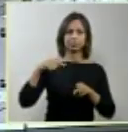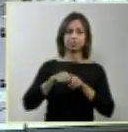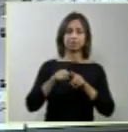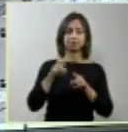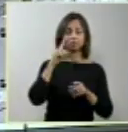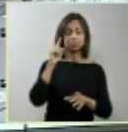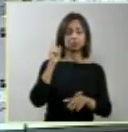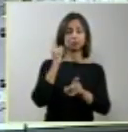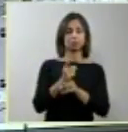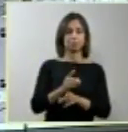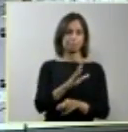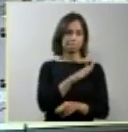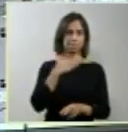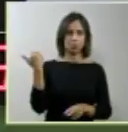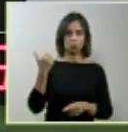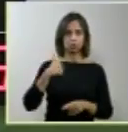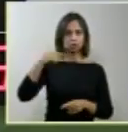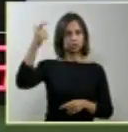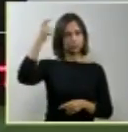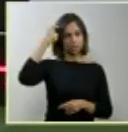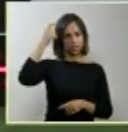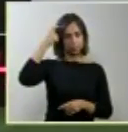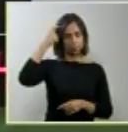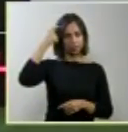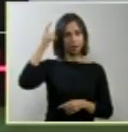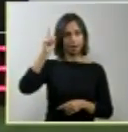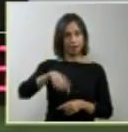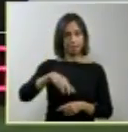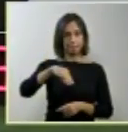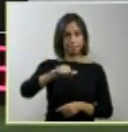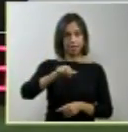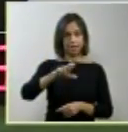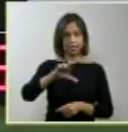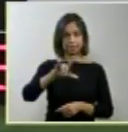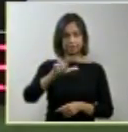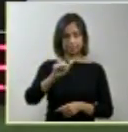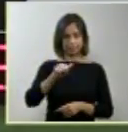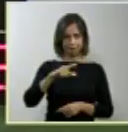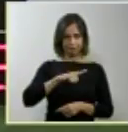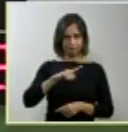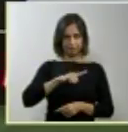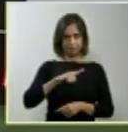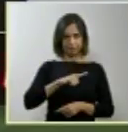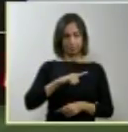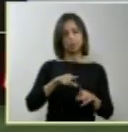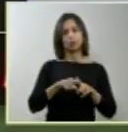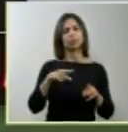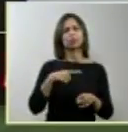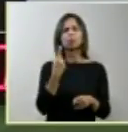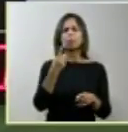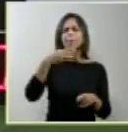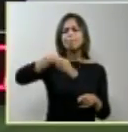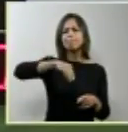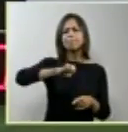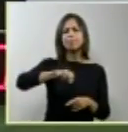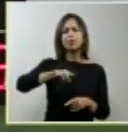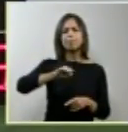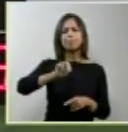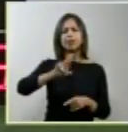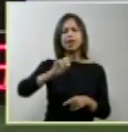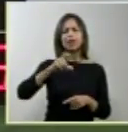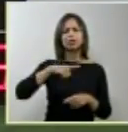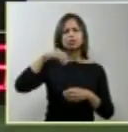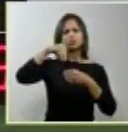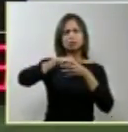sempre, que é o que Marcela tem, e onde há uma membrana que reveste o